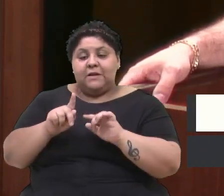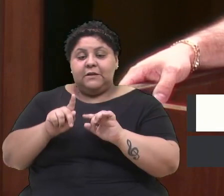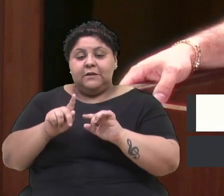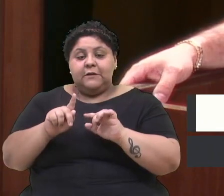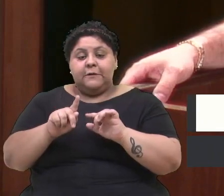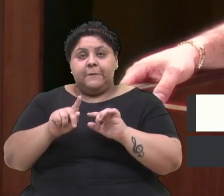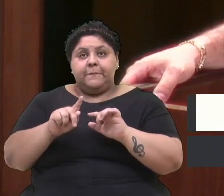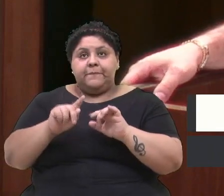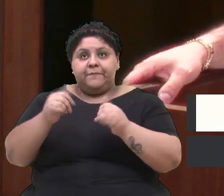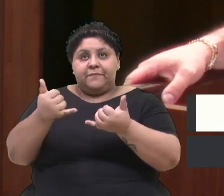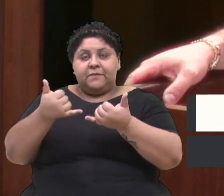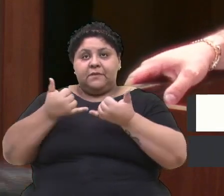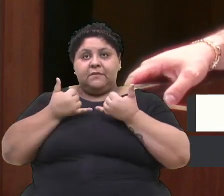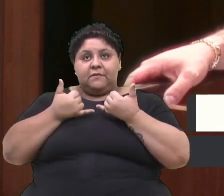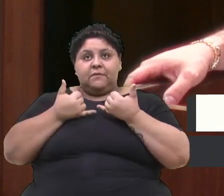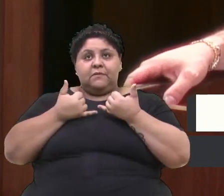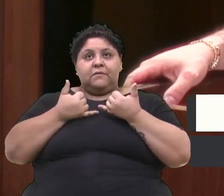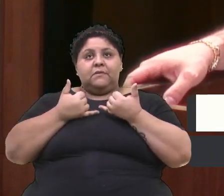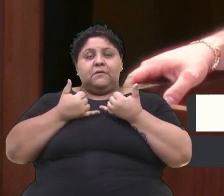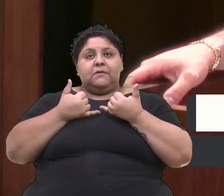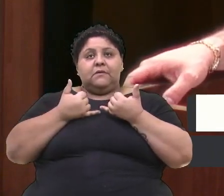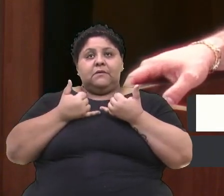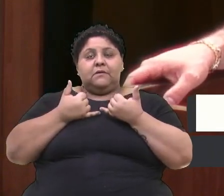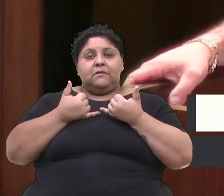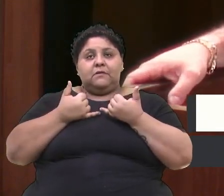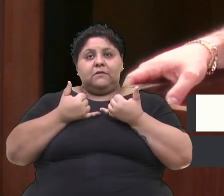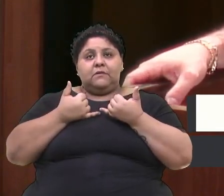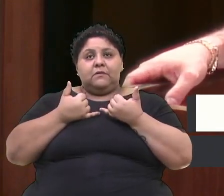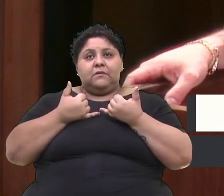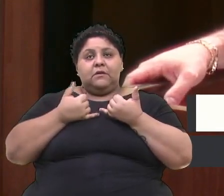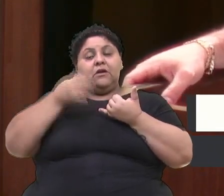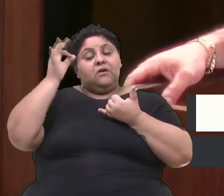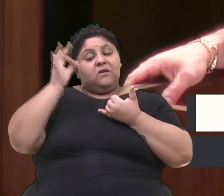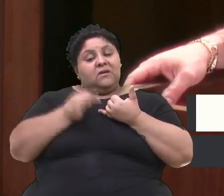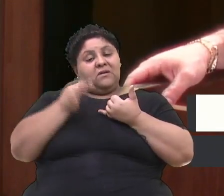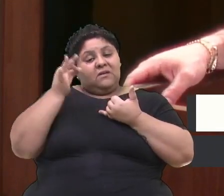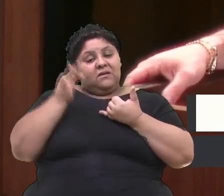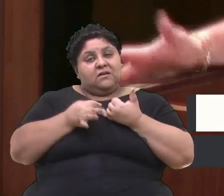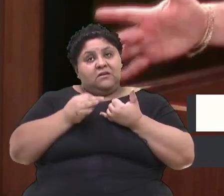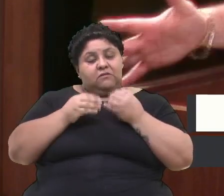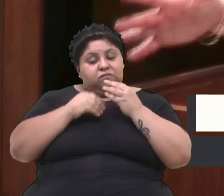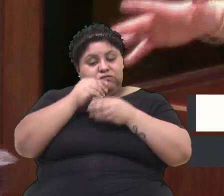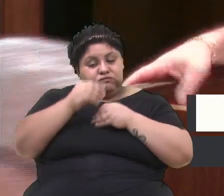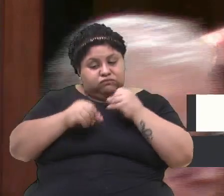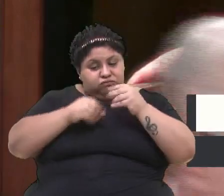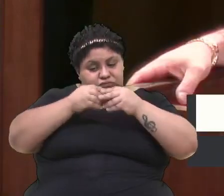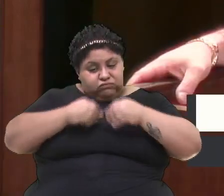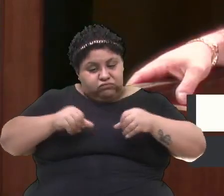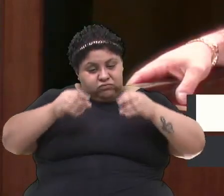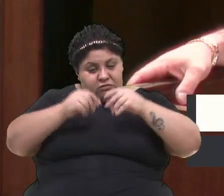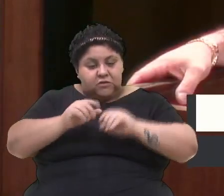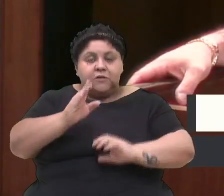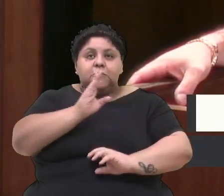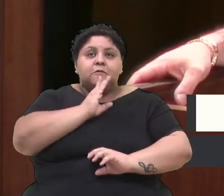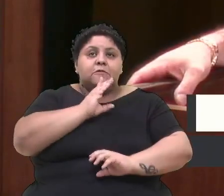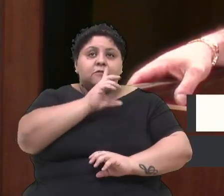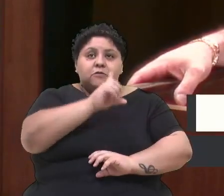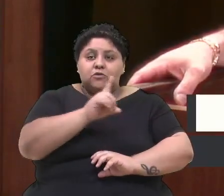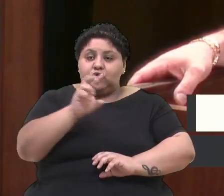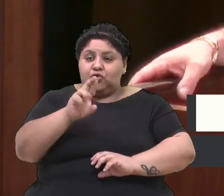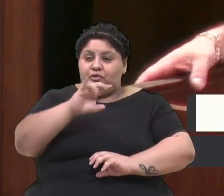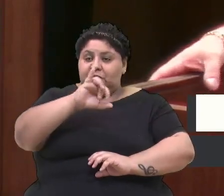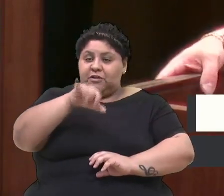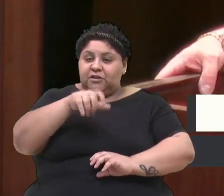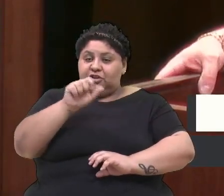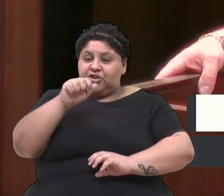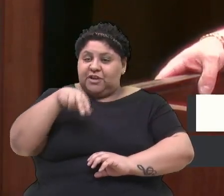doutora Janaína De Carli responde por essa área e eu tenho certeza que, com a sensibilidade, conhecendo a doutora Janaína De